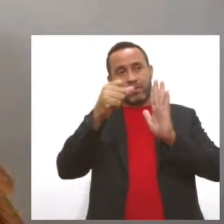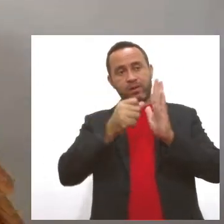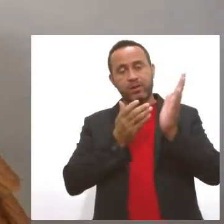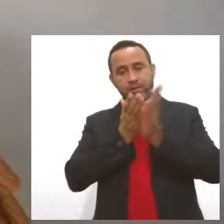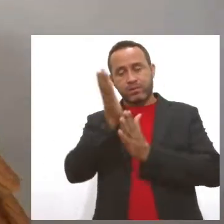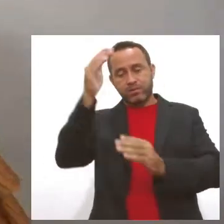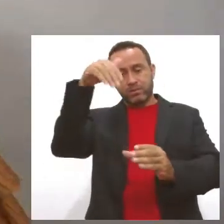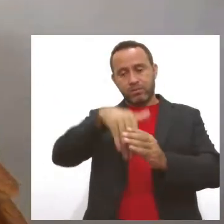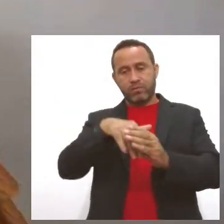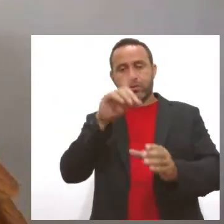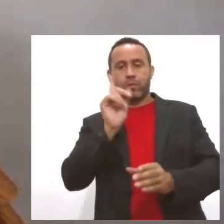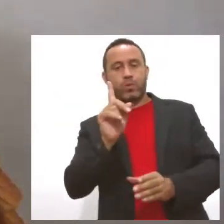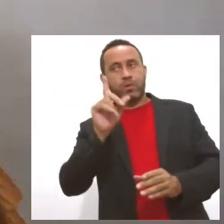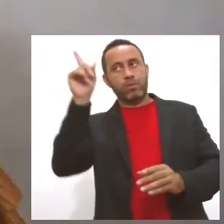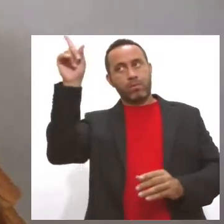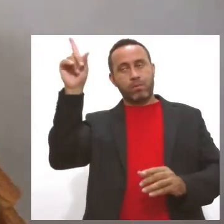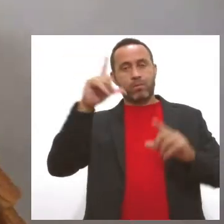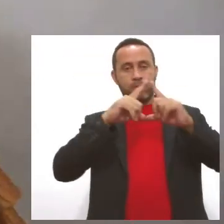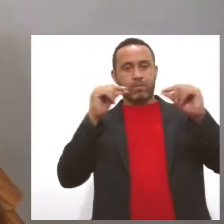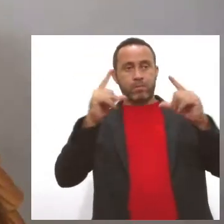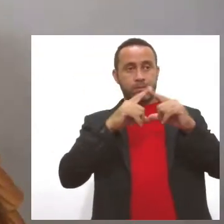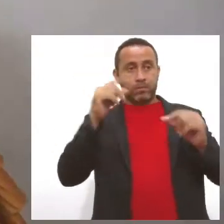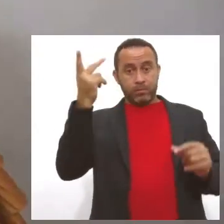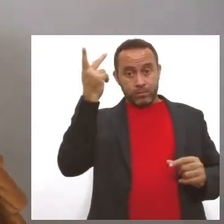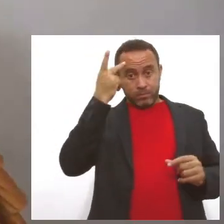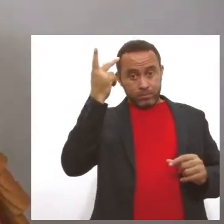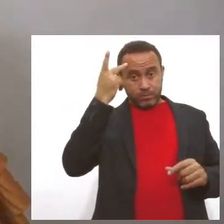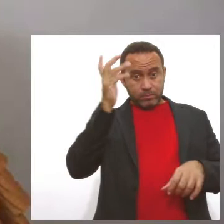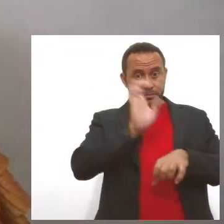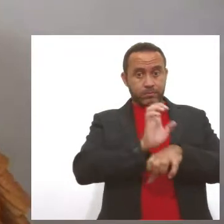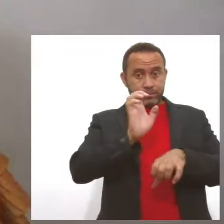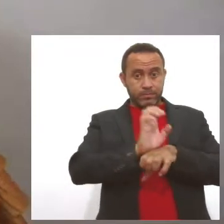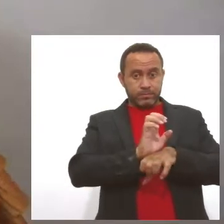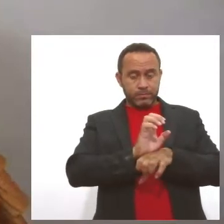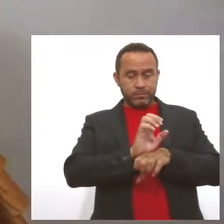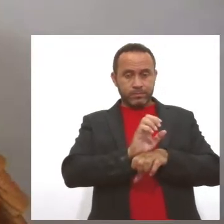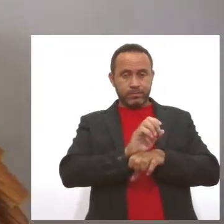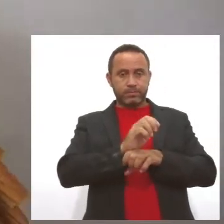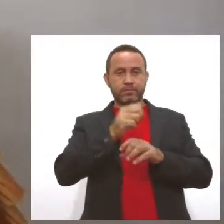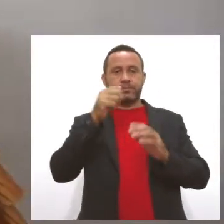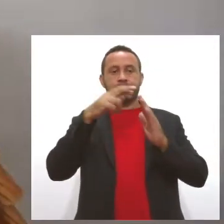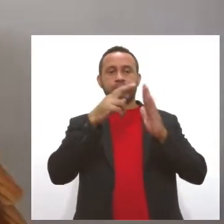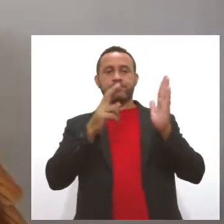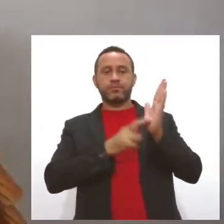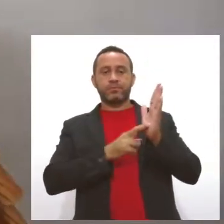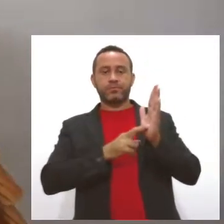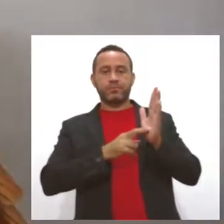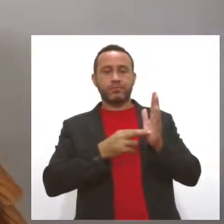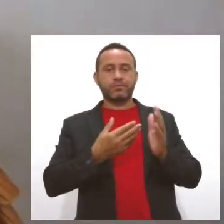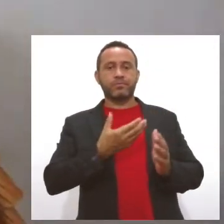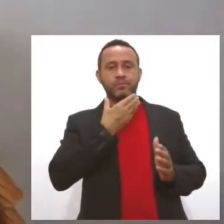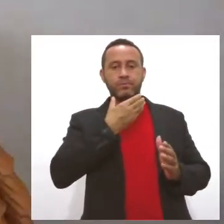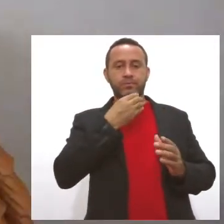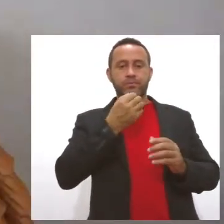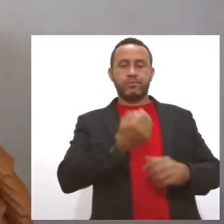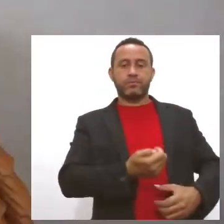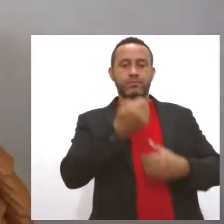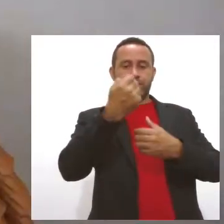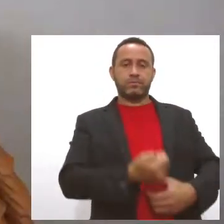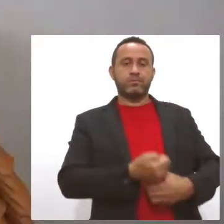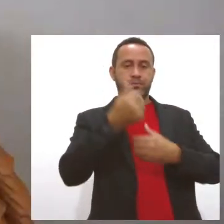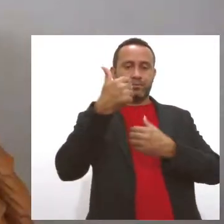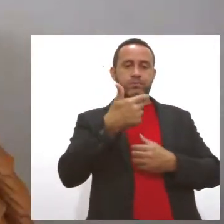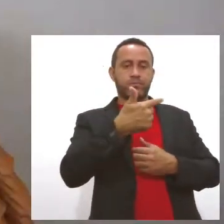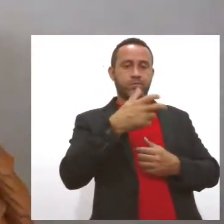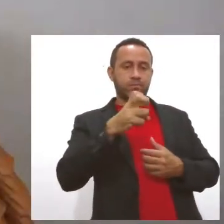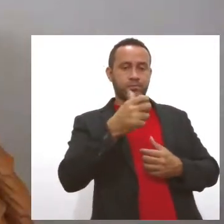senadores. E em São Paulo, o estado de São Paulo vai aplicar uma restrição nesse periodozinho de Natal e Ano Novo. Nos dias 25 e